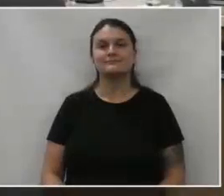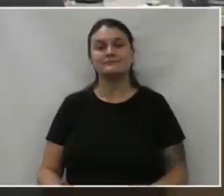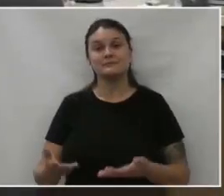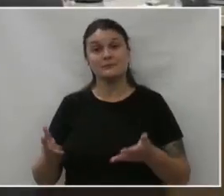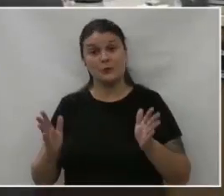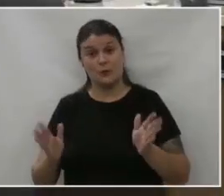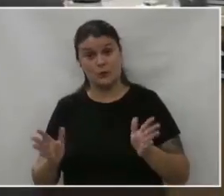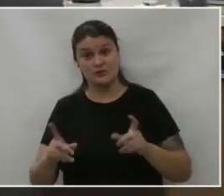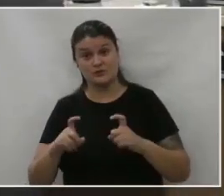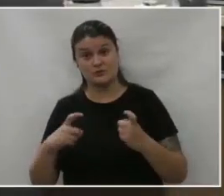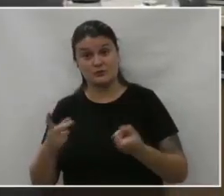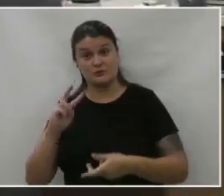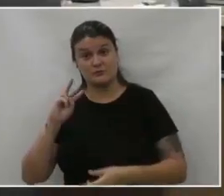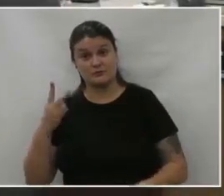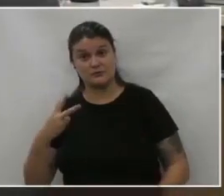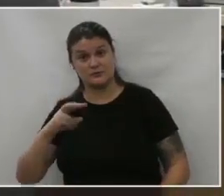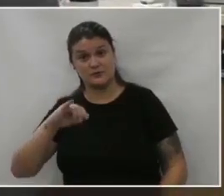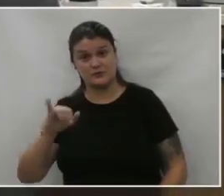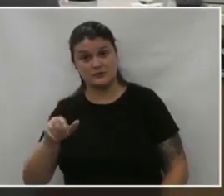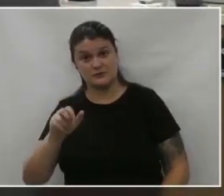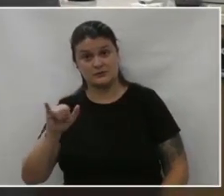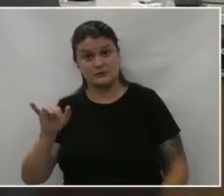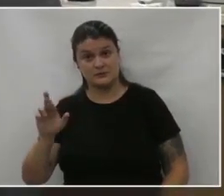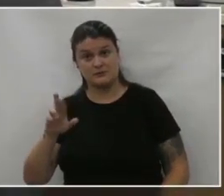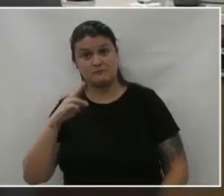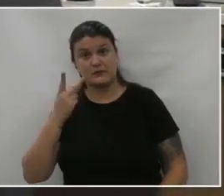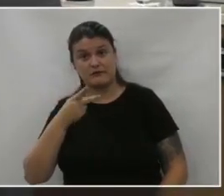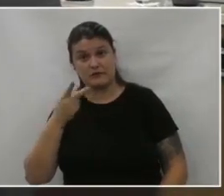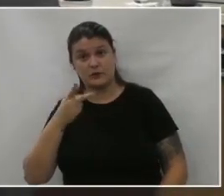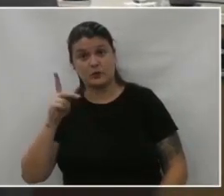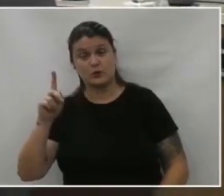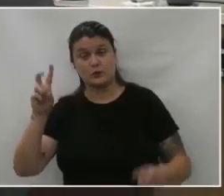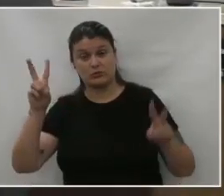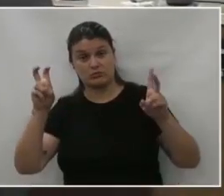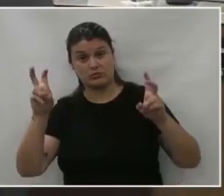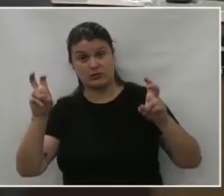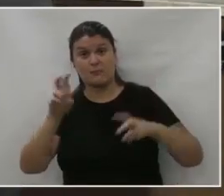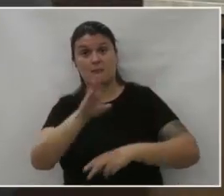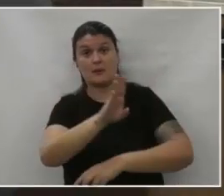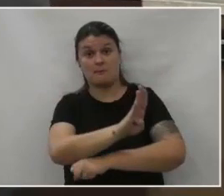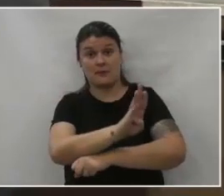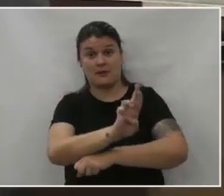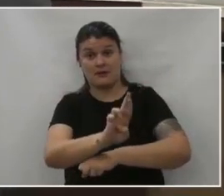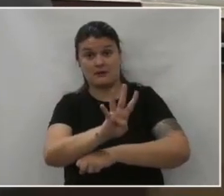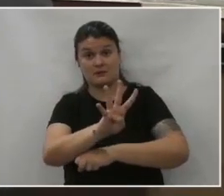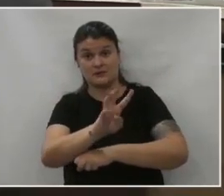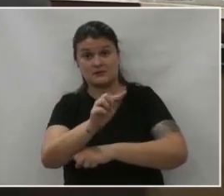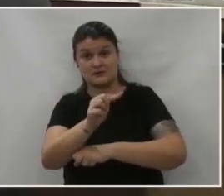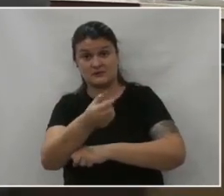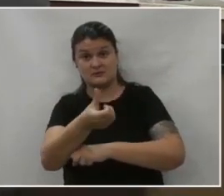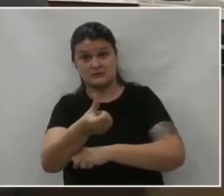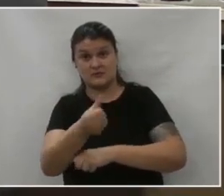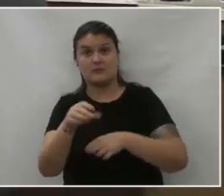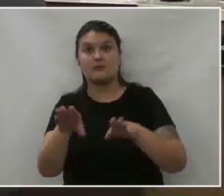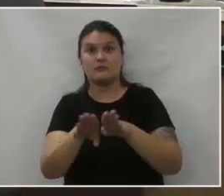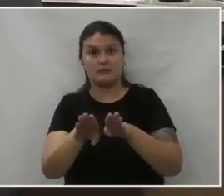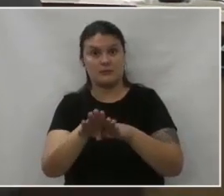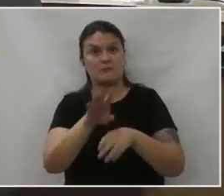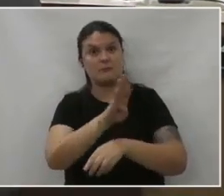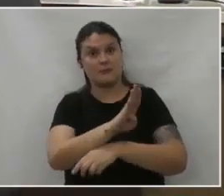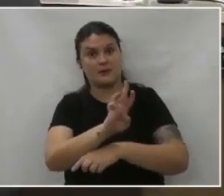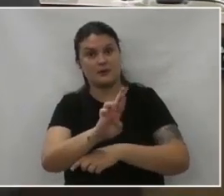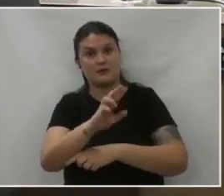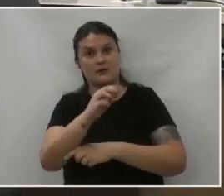Nessa sessão o vereador Jair Brinago falou da questão da BR 476, também da 153. O senhor defende que se não